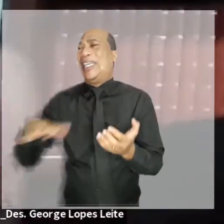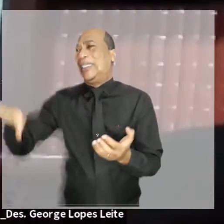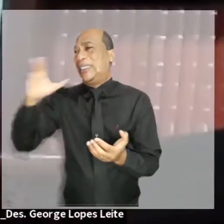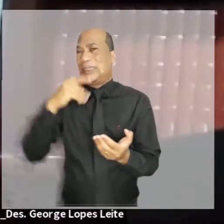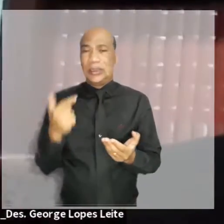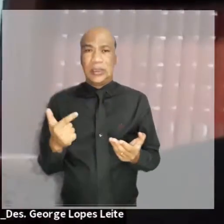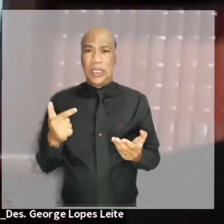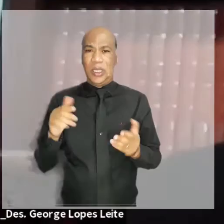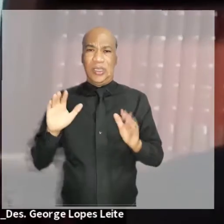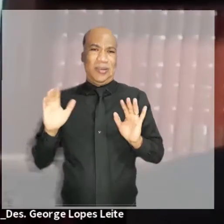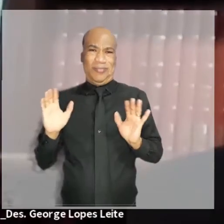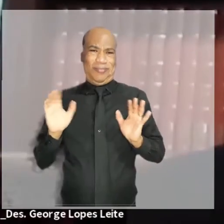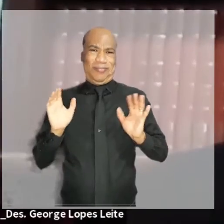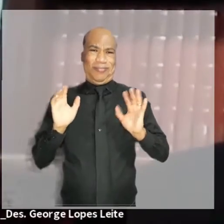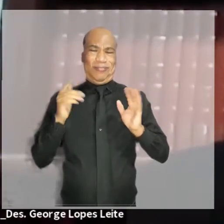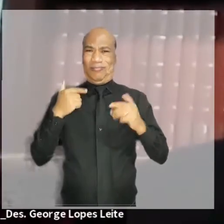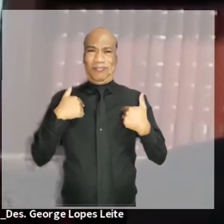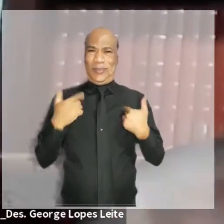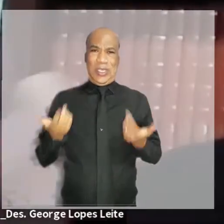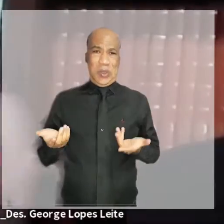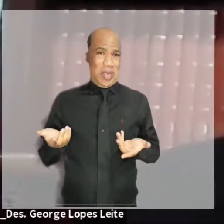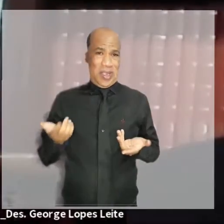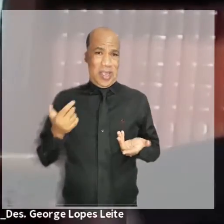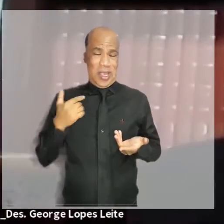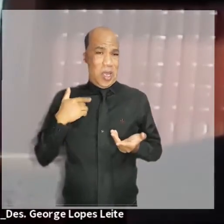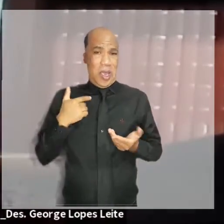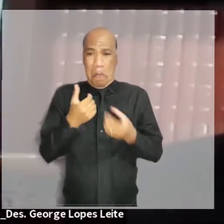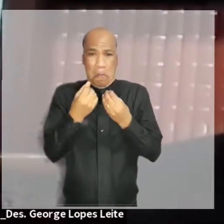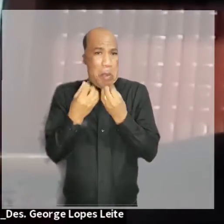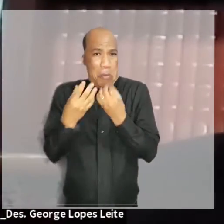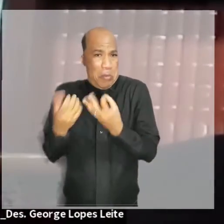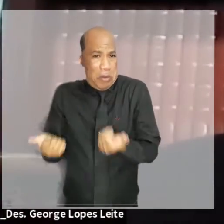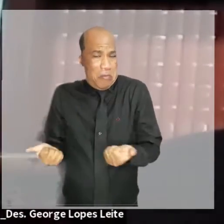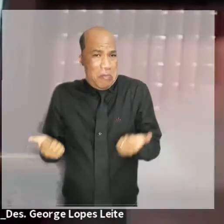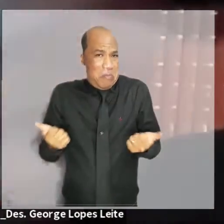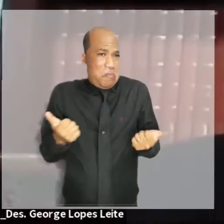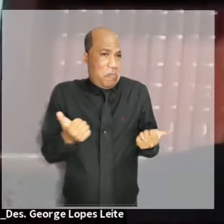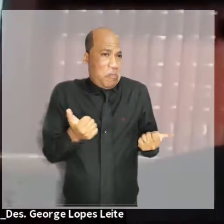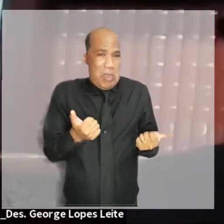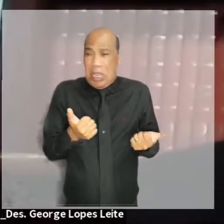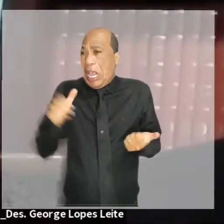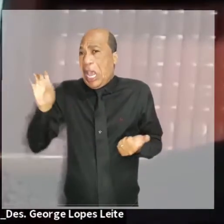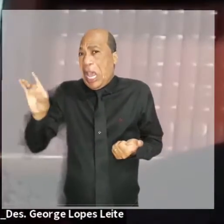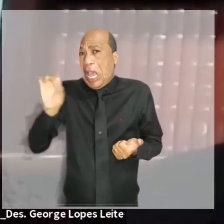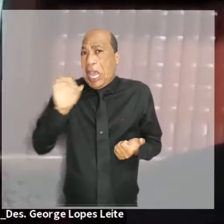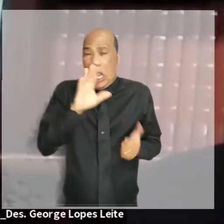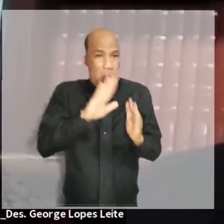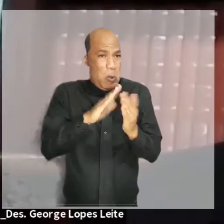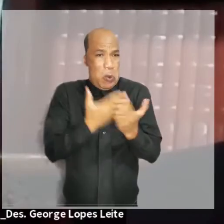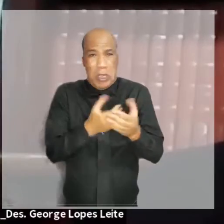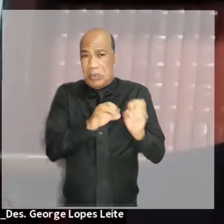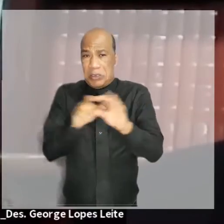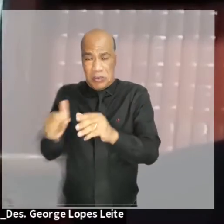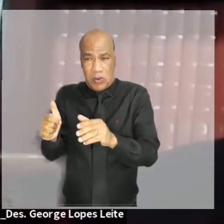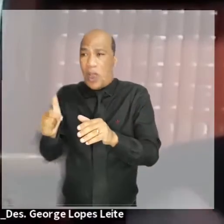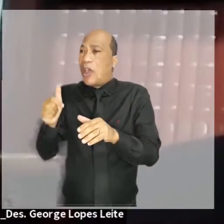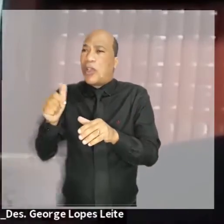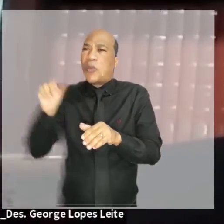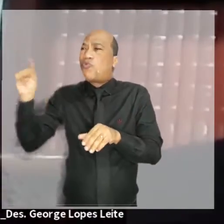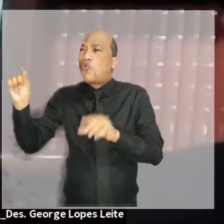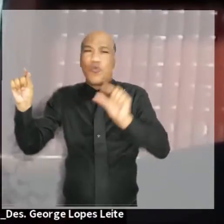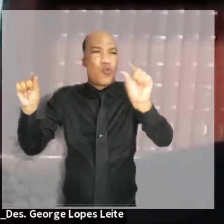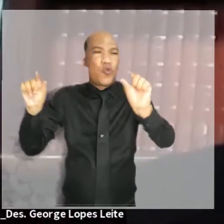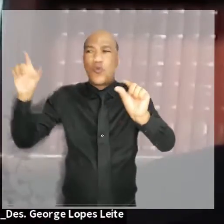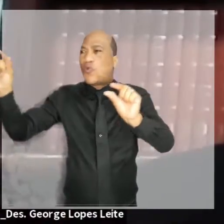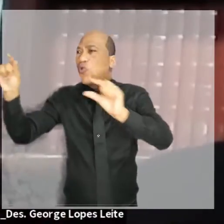sequiosa de justiça. Portanto, não é mérito meu nenhum se tiver o que está bem feito, bem posto, é